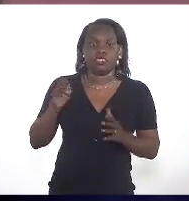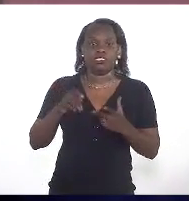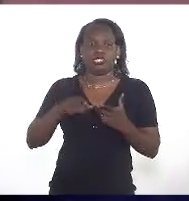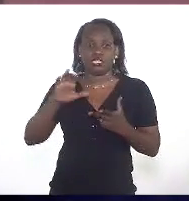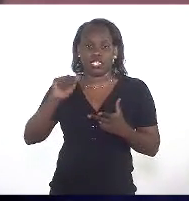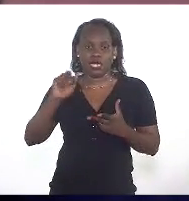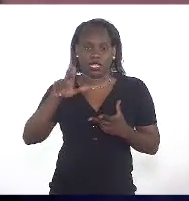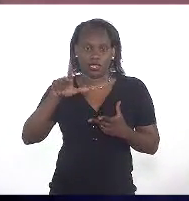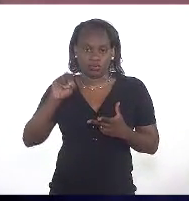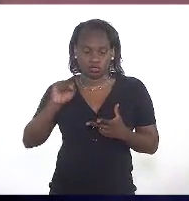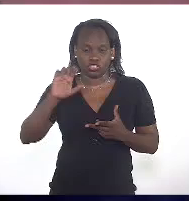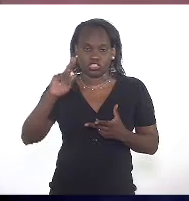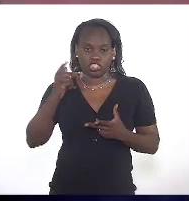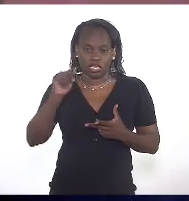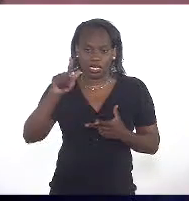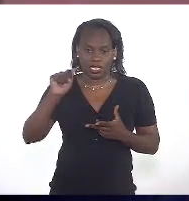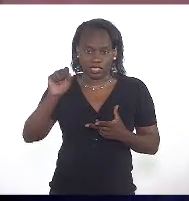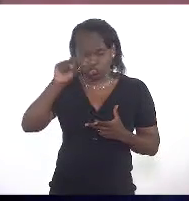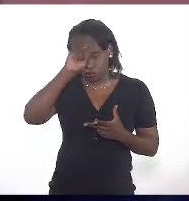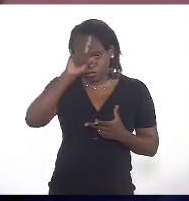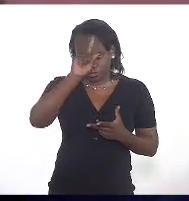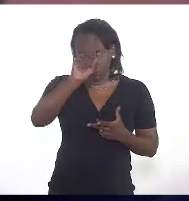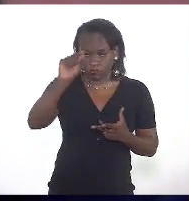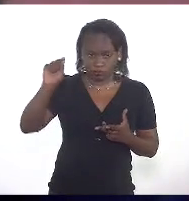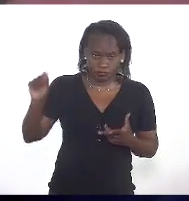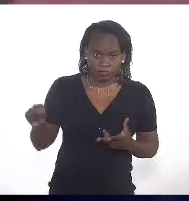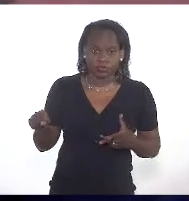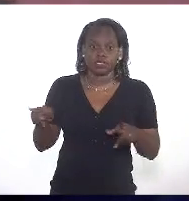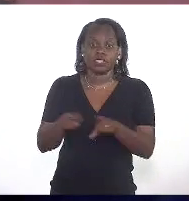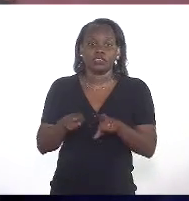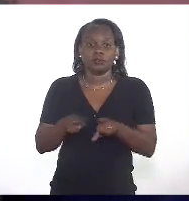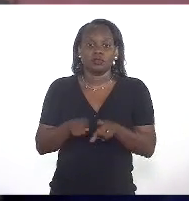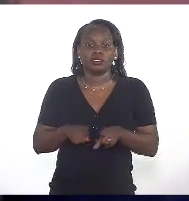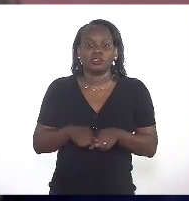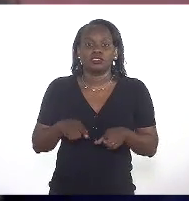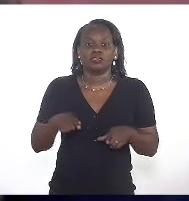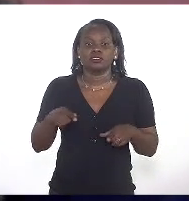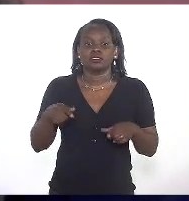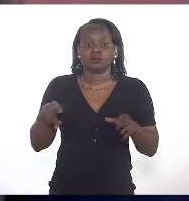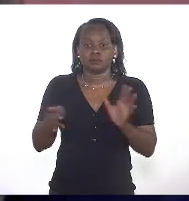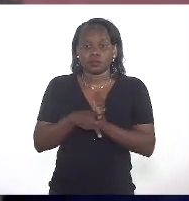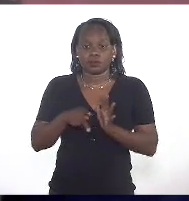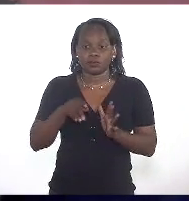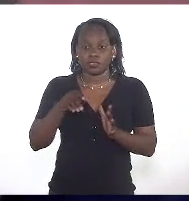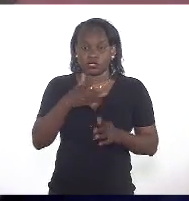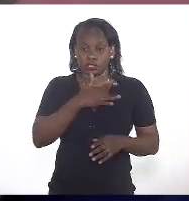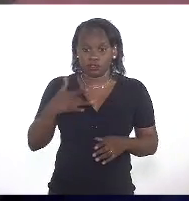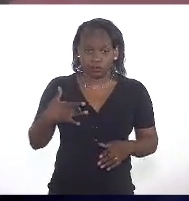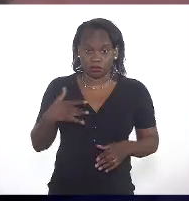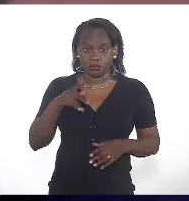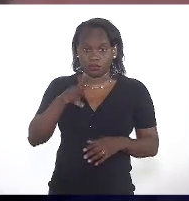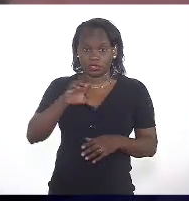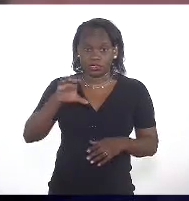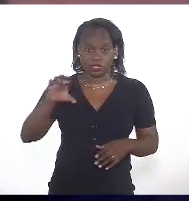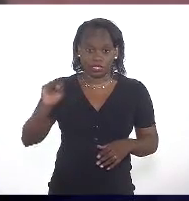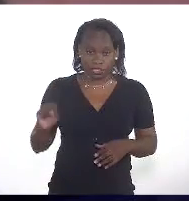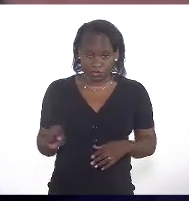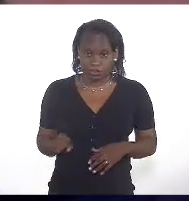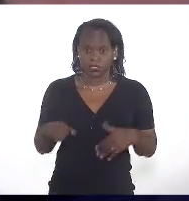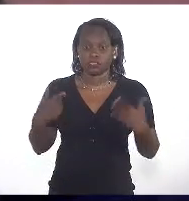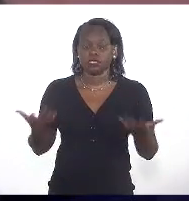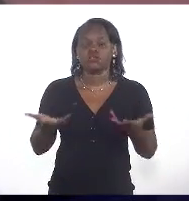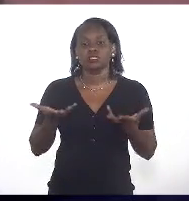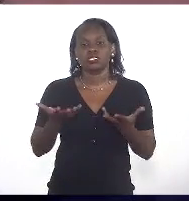Chagas e de outros hospitais. E a questão do PCCS da saúde. Então, eu queria que V. Exª